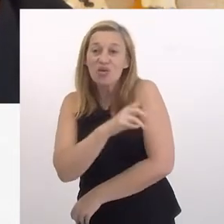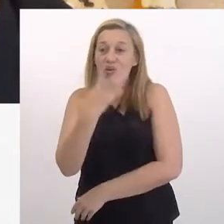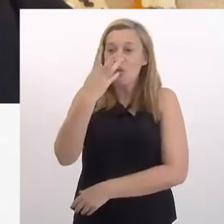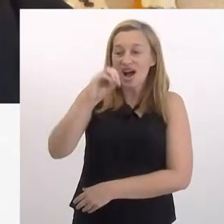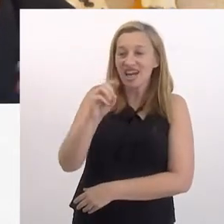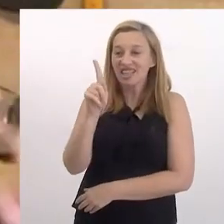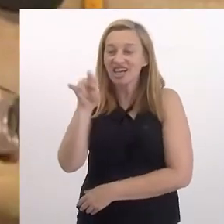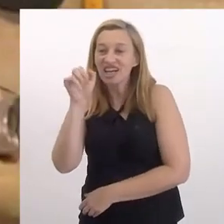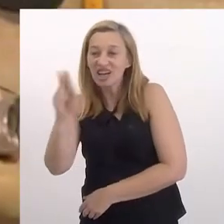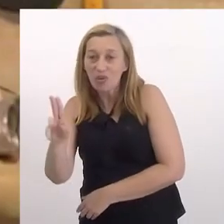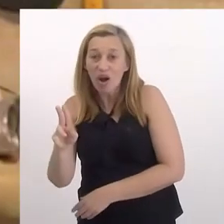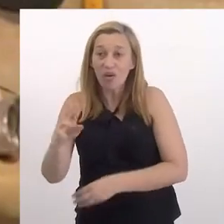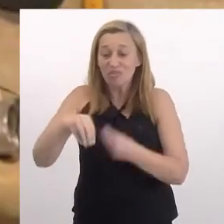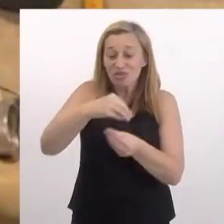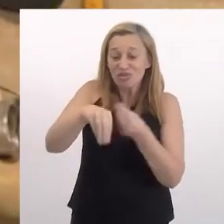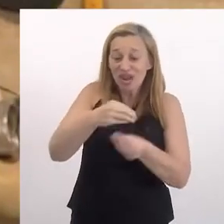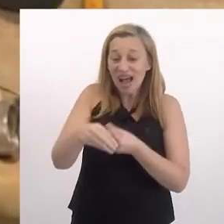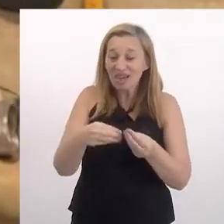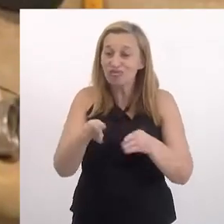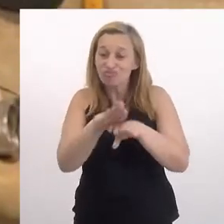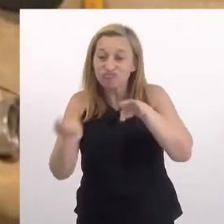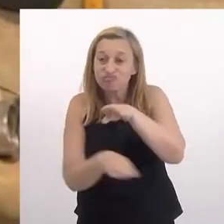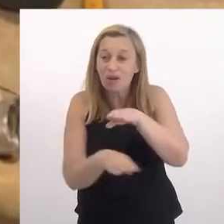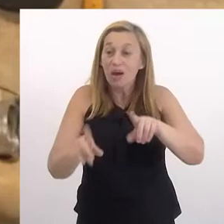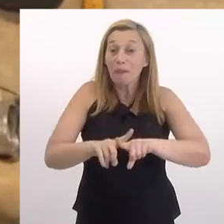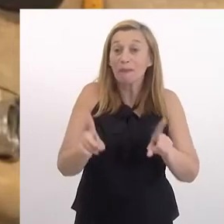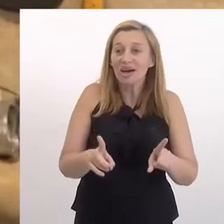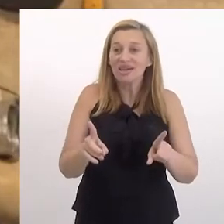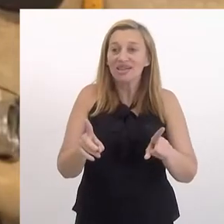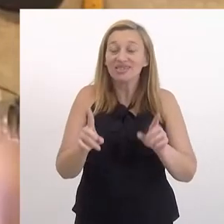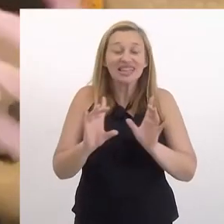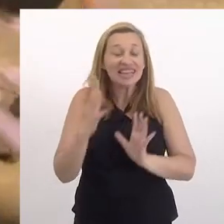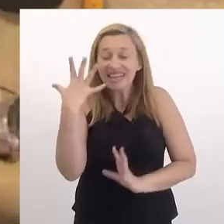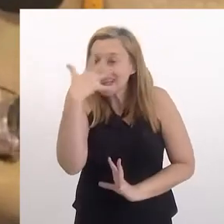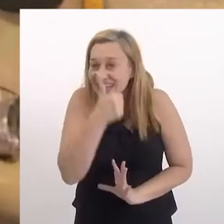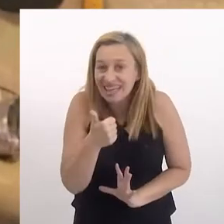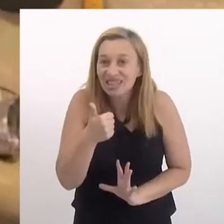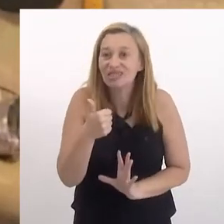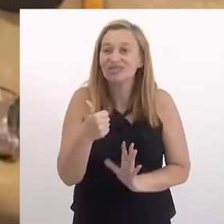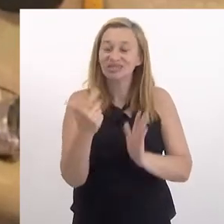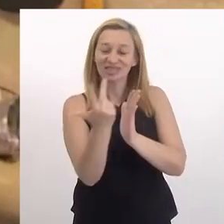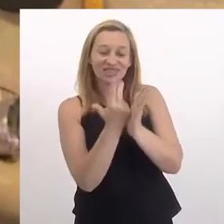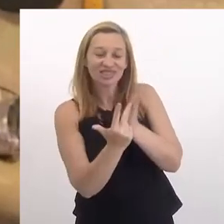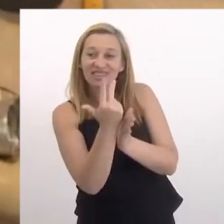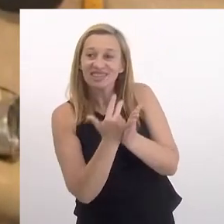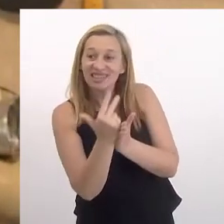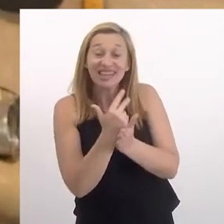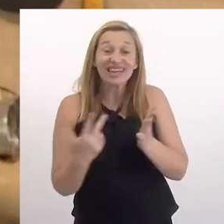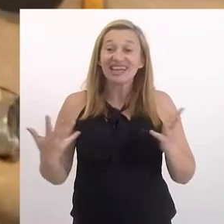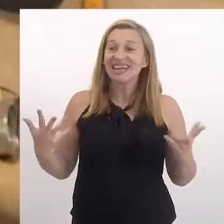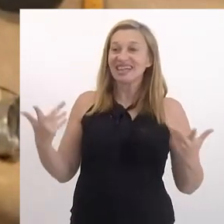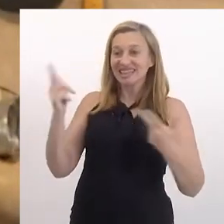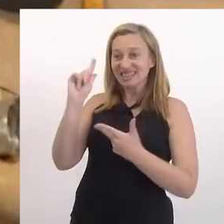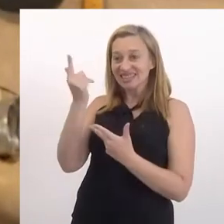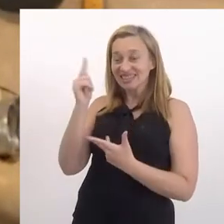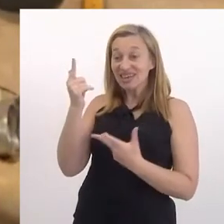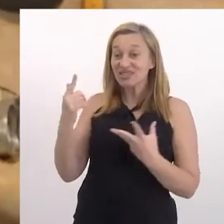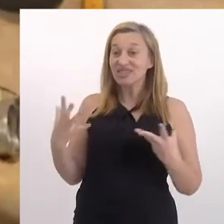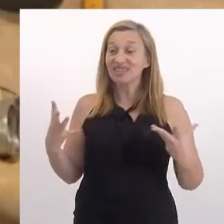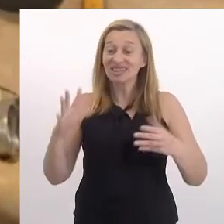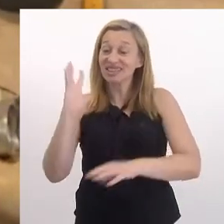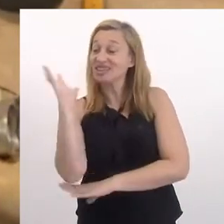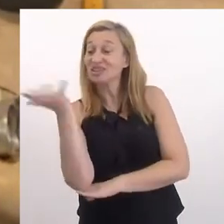misturados, desigual, mas, ao mesmo tempo, lindo na sua geografia, riquíssimo na sua